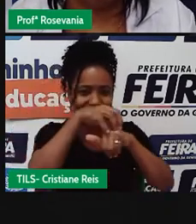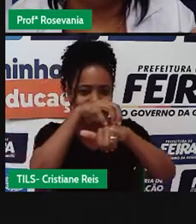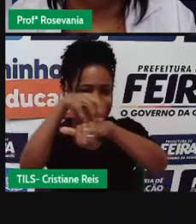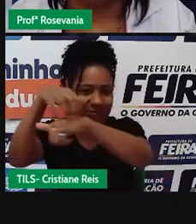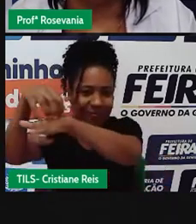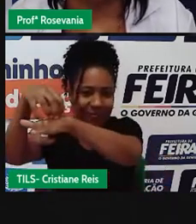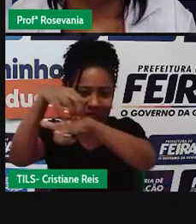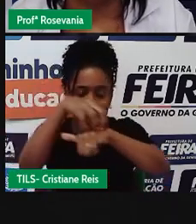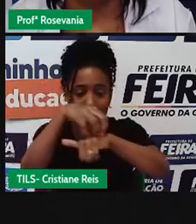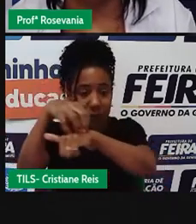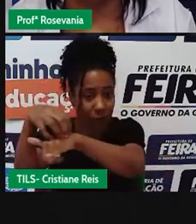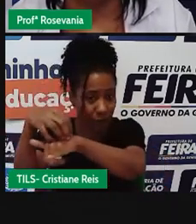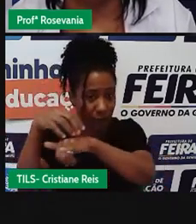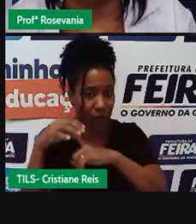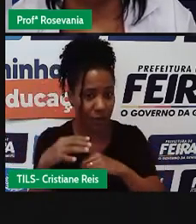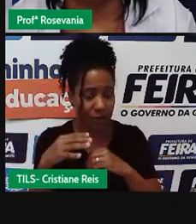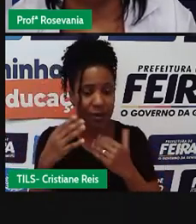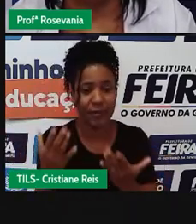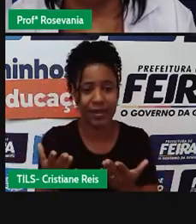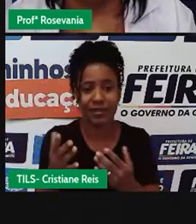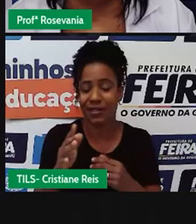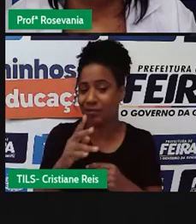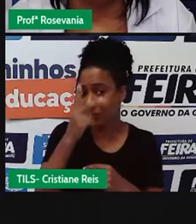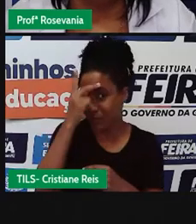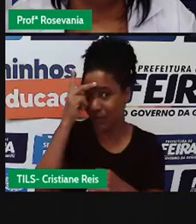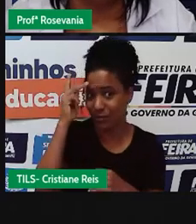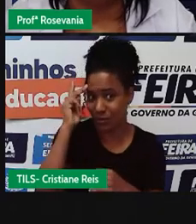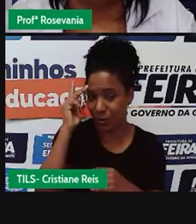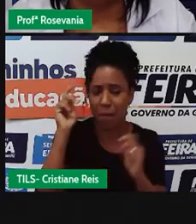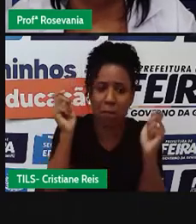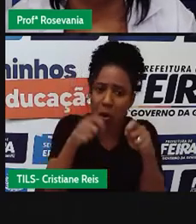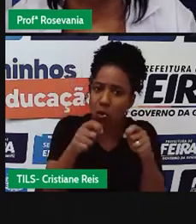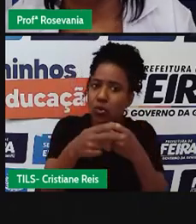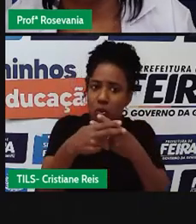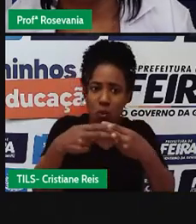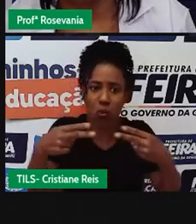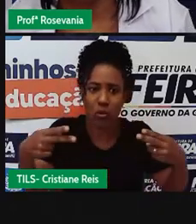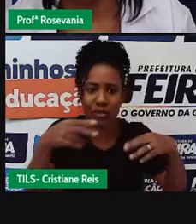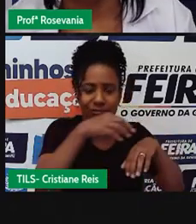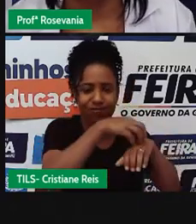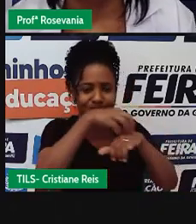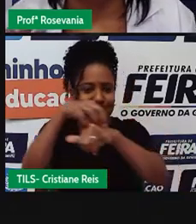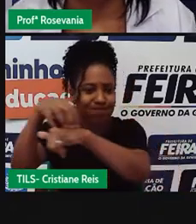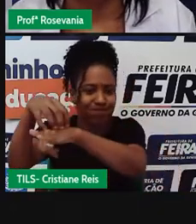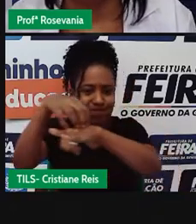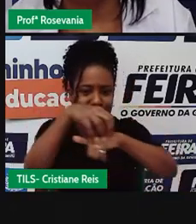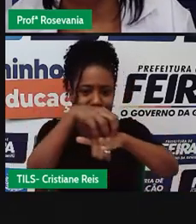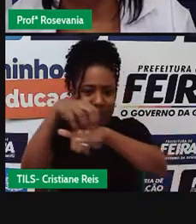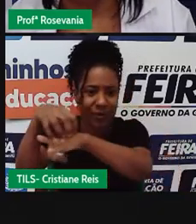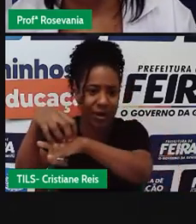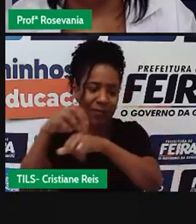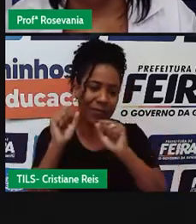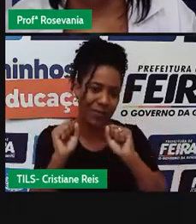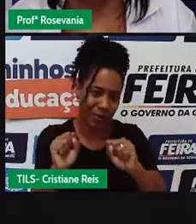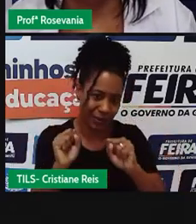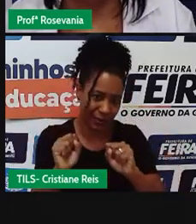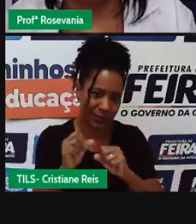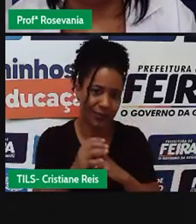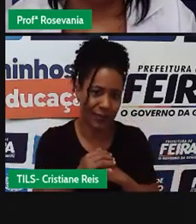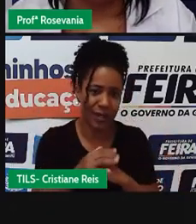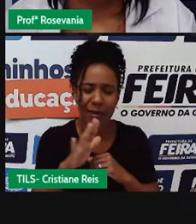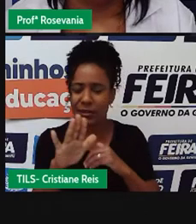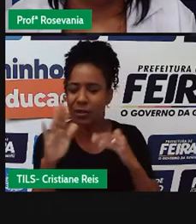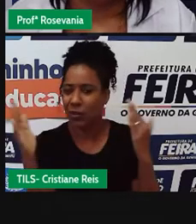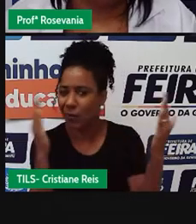torna um pouco, né, digamos assim, um pouco mais caro, esse tipo de transporte, quando você compara, por exemplo, para viajar, né, de